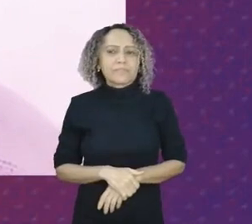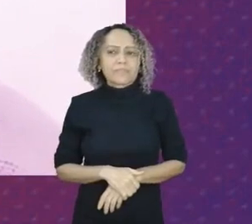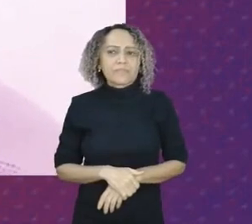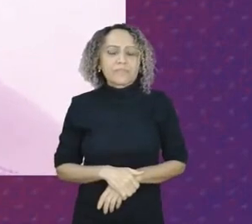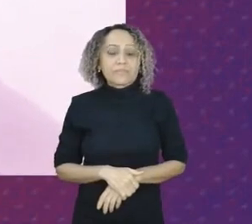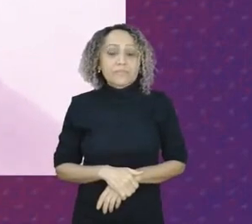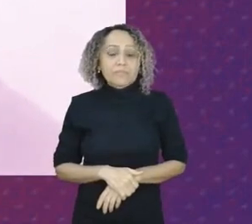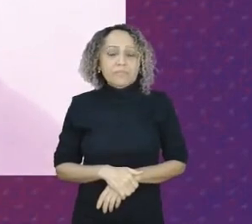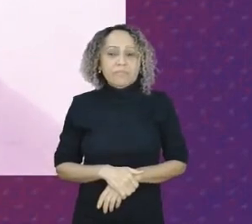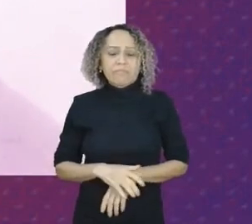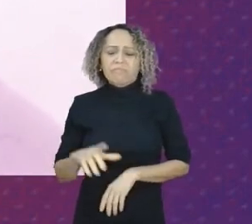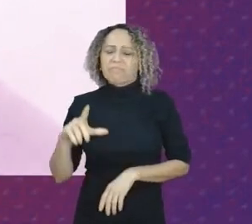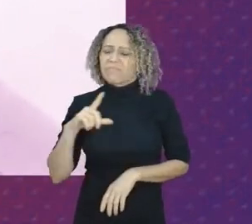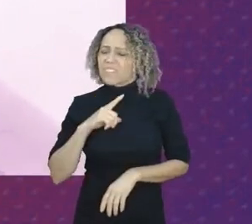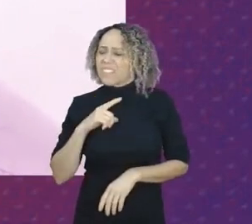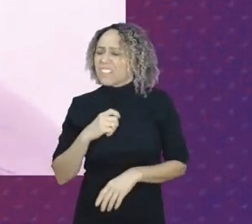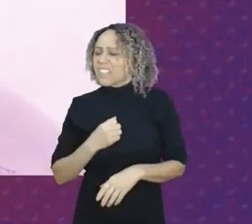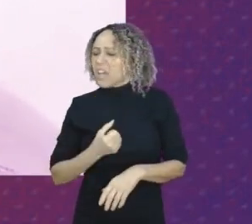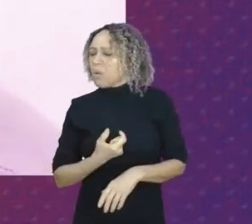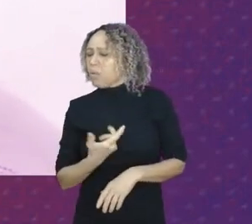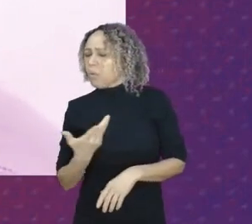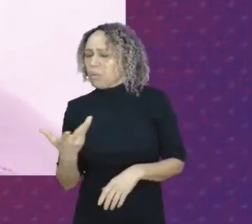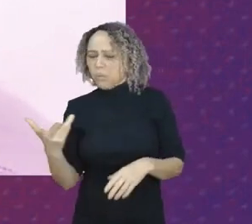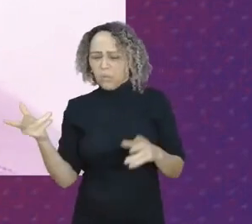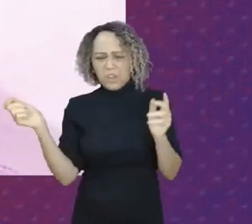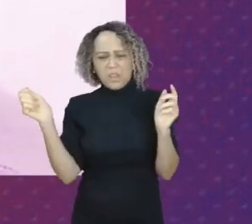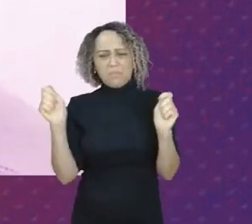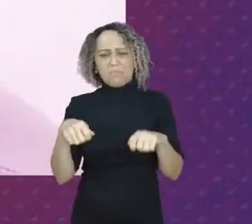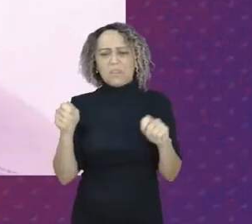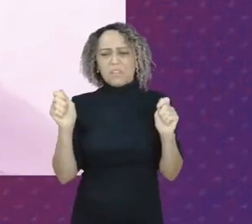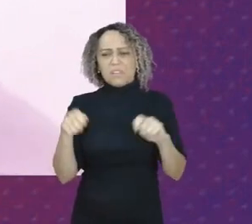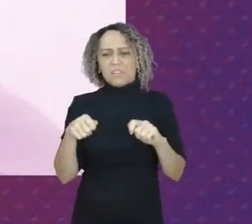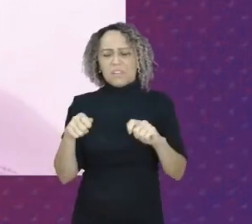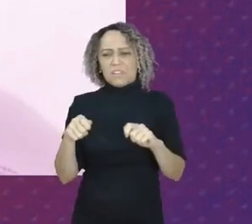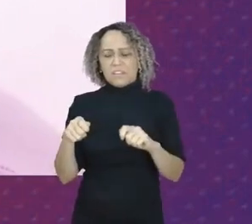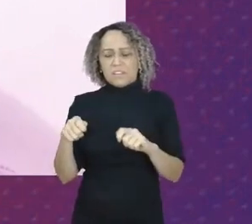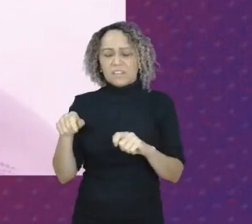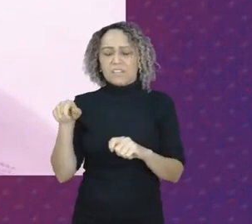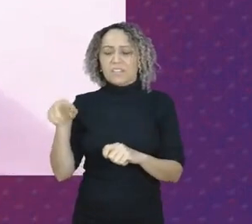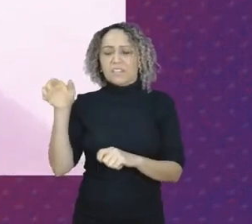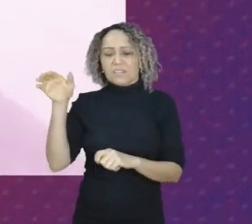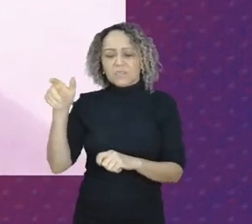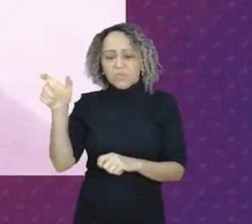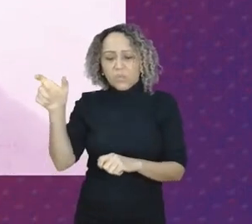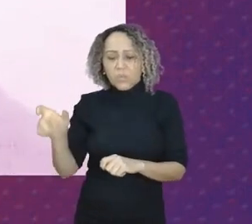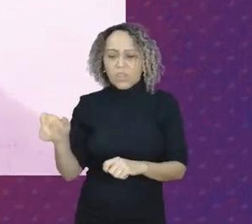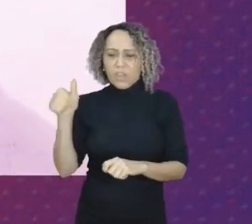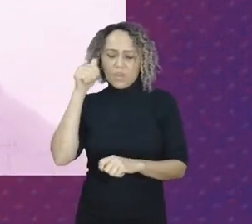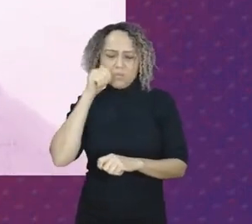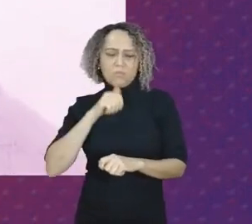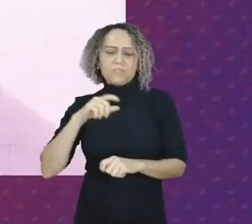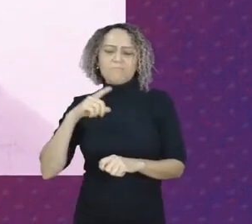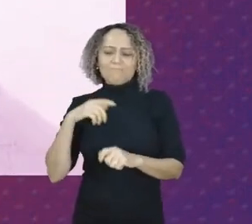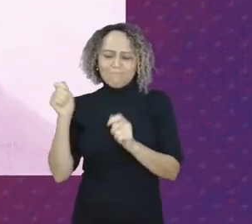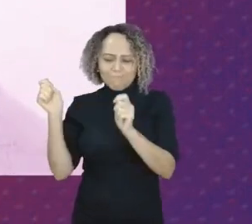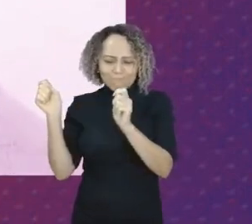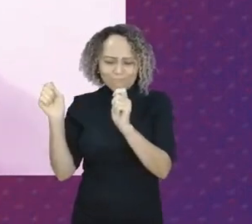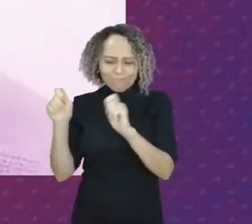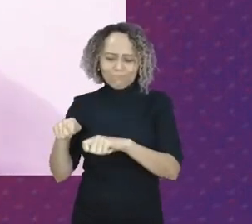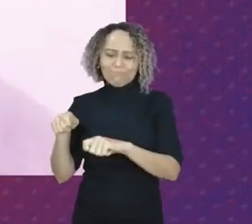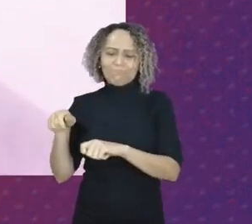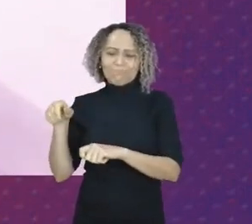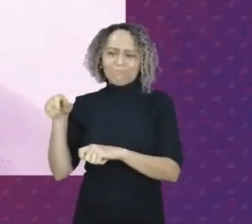Existe muita capacidade no ser mulher, existe muita capacidade